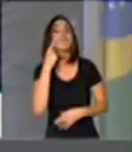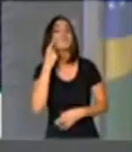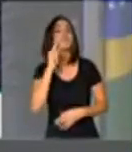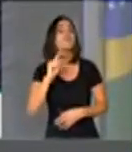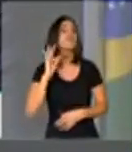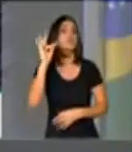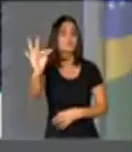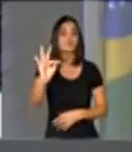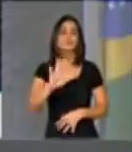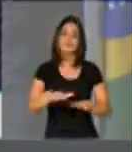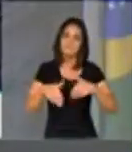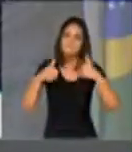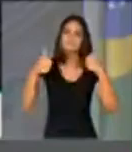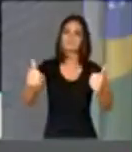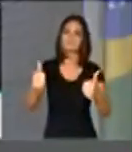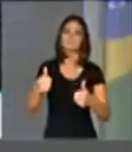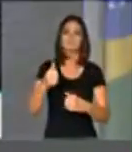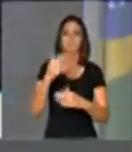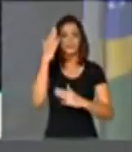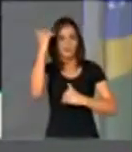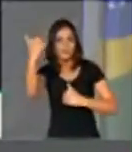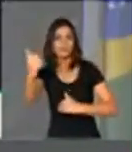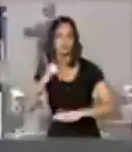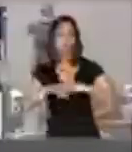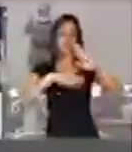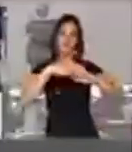do futuro dessa nação. Sucesso.